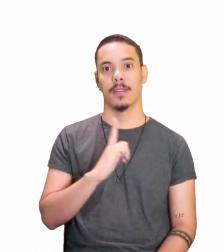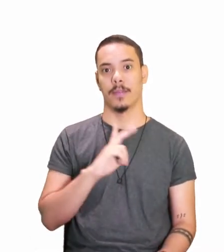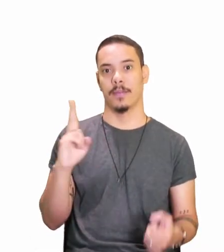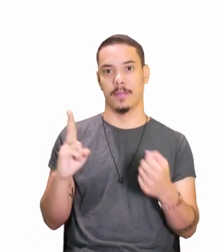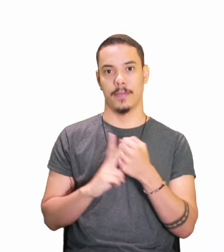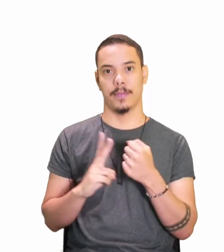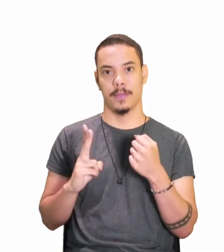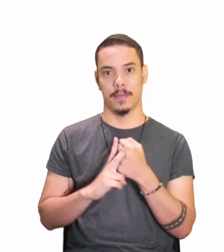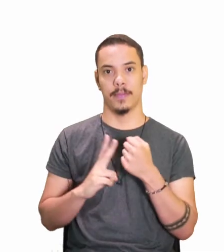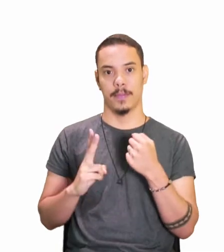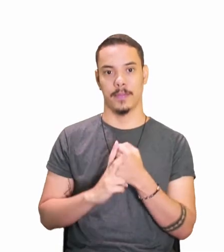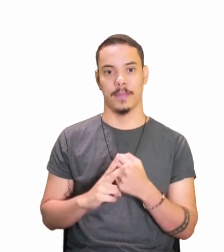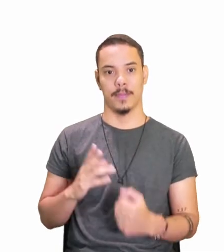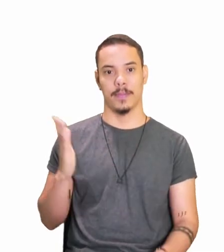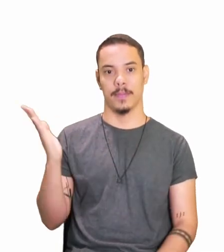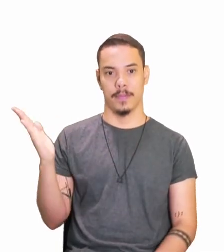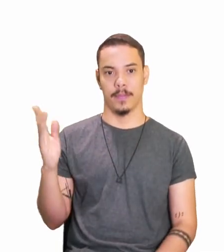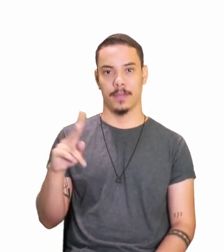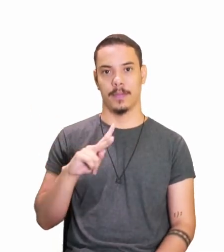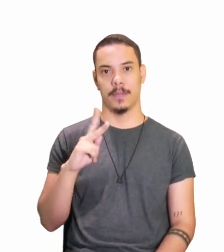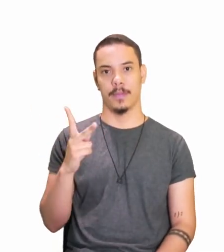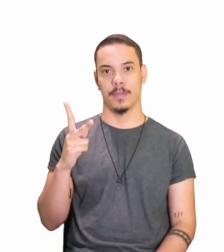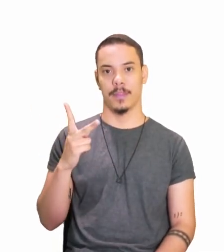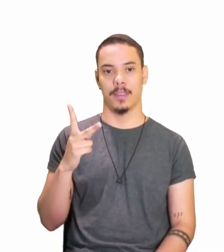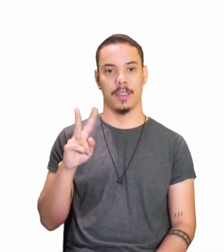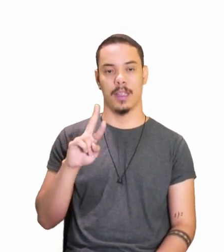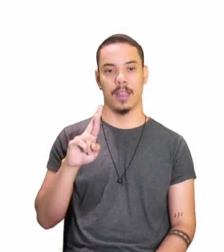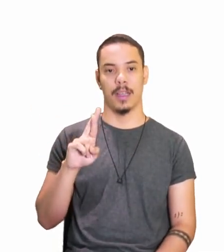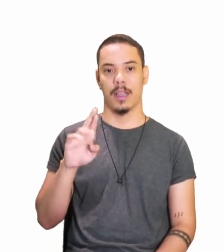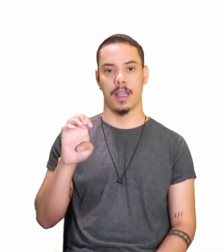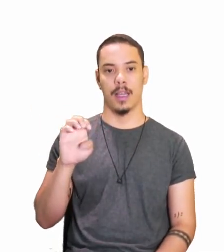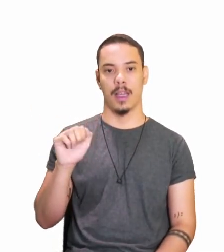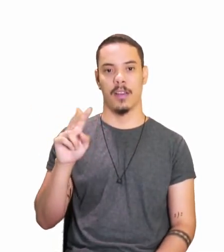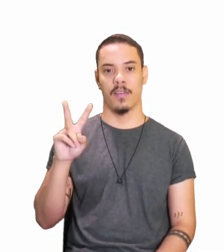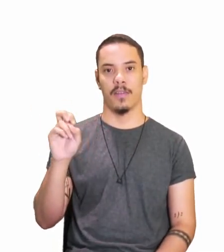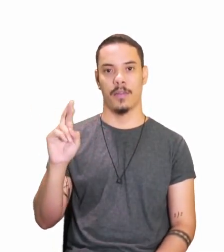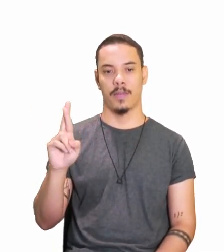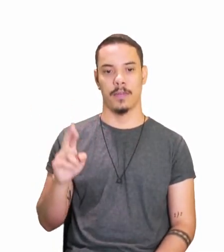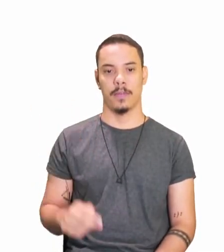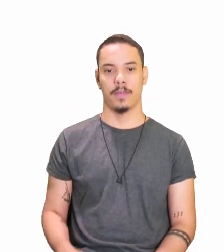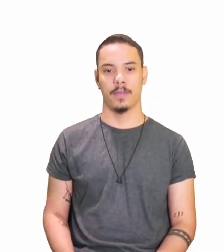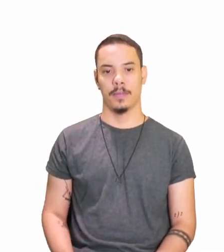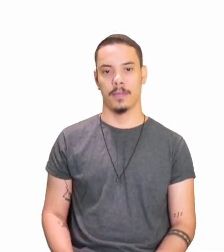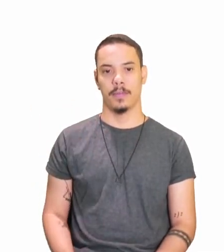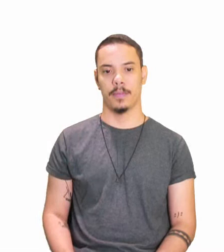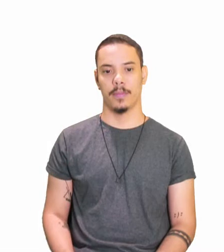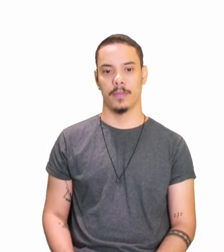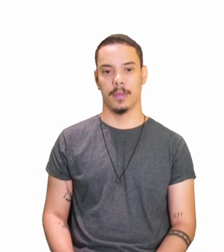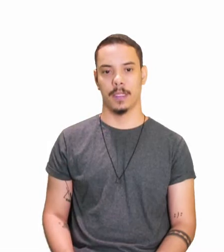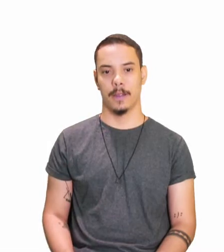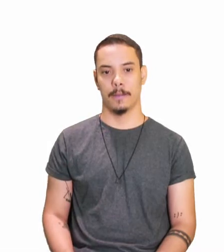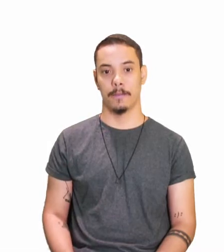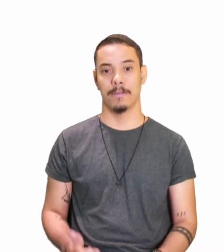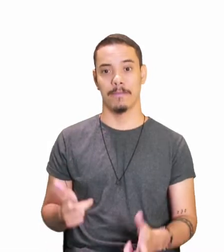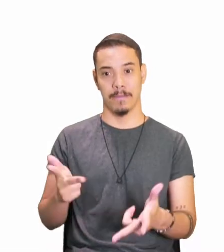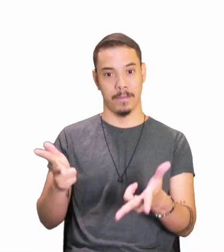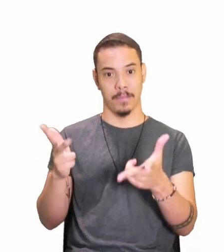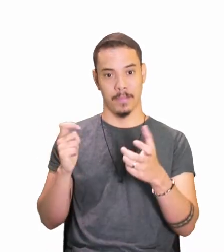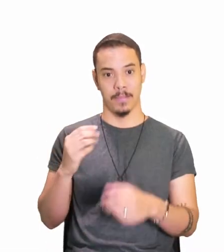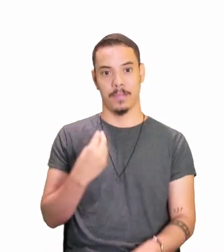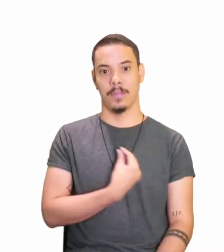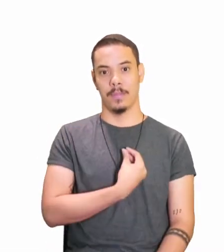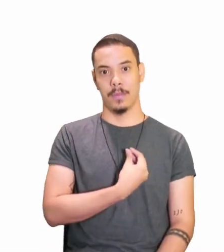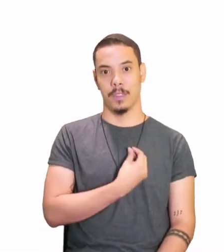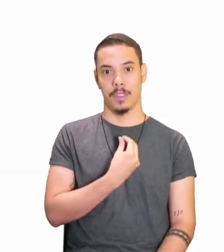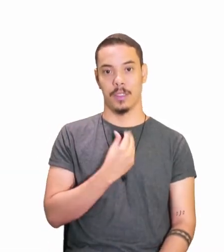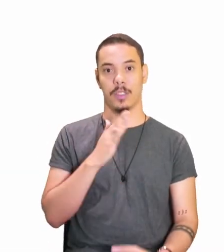reaver, olha só a conjugação do verbo reaver, aqui você percebe que é o presente, do